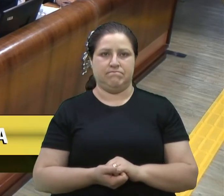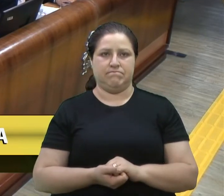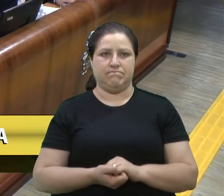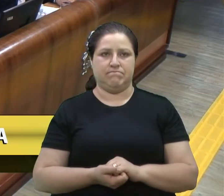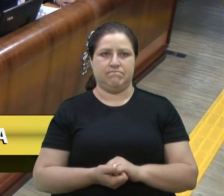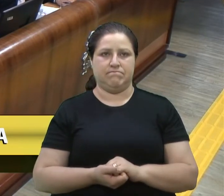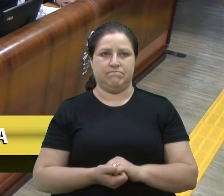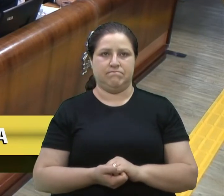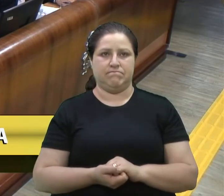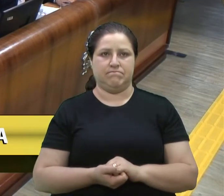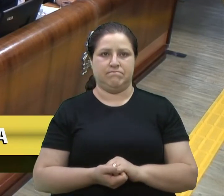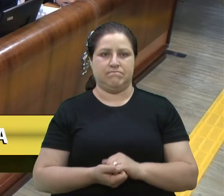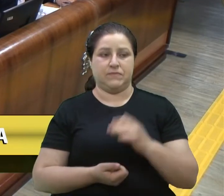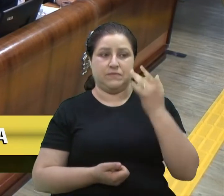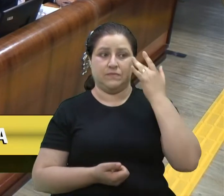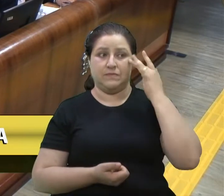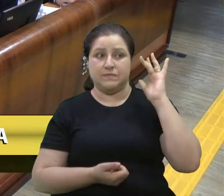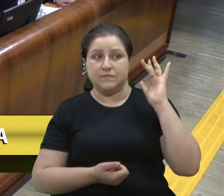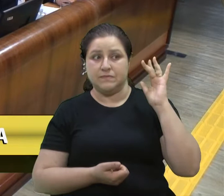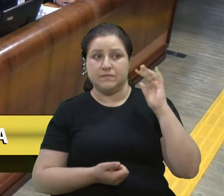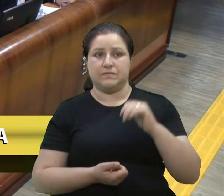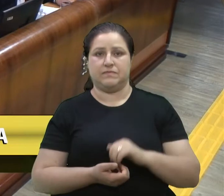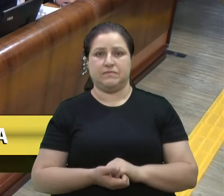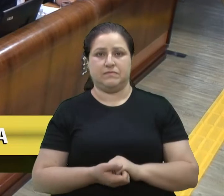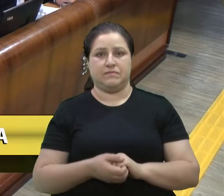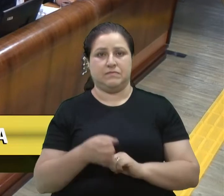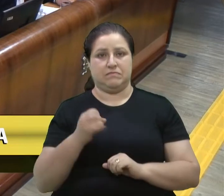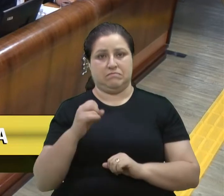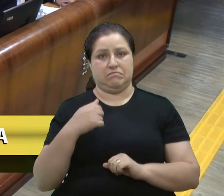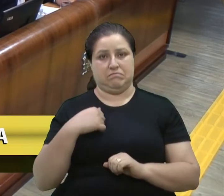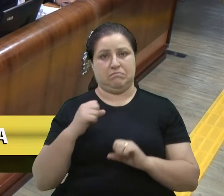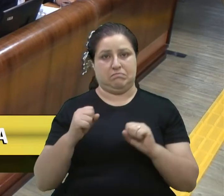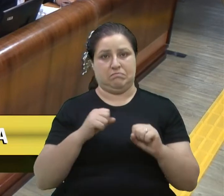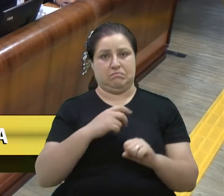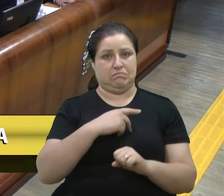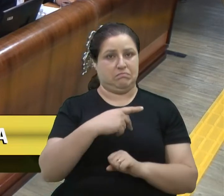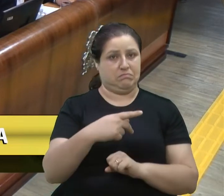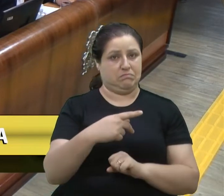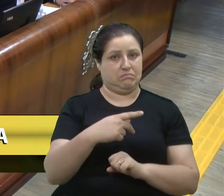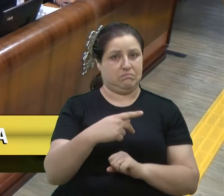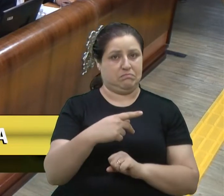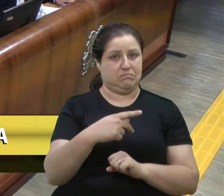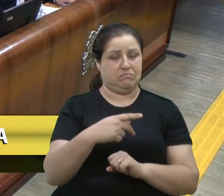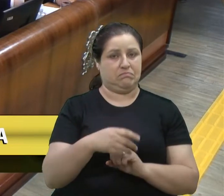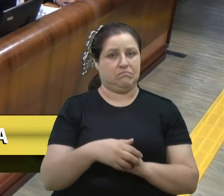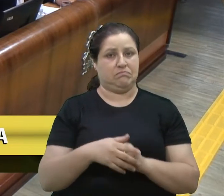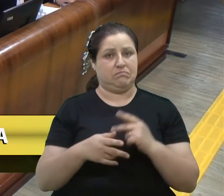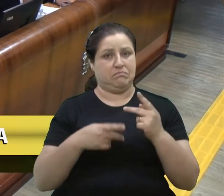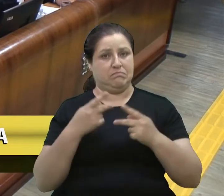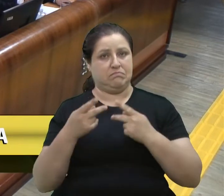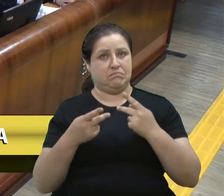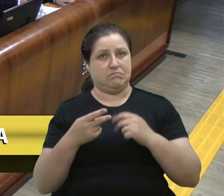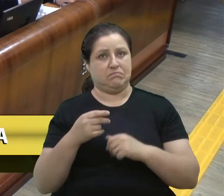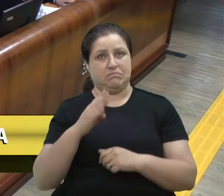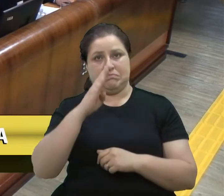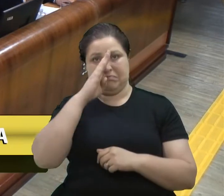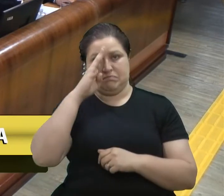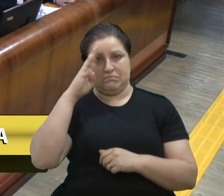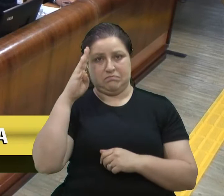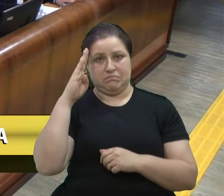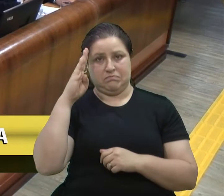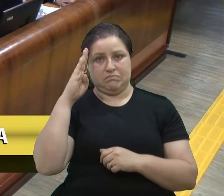eu não sei se se cabe, eu na condição de presidente, mas Bressan, talvez